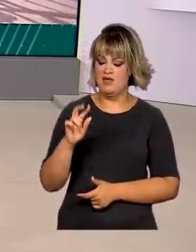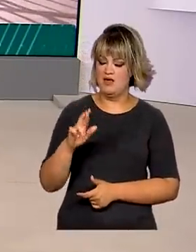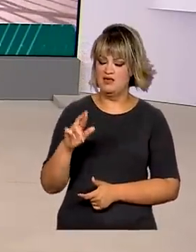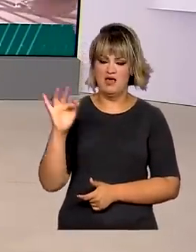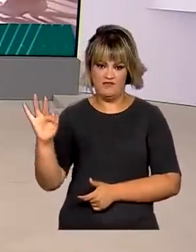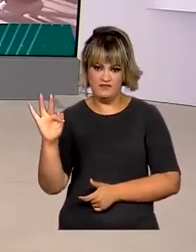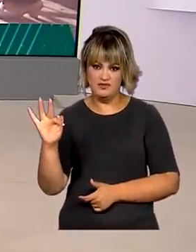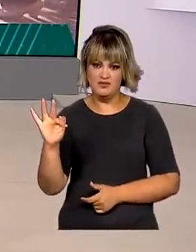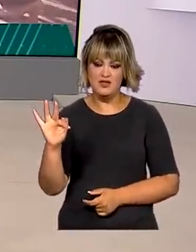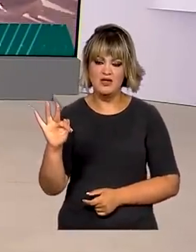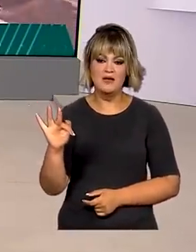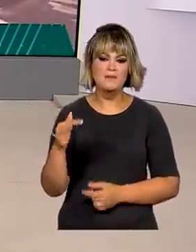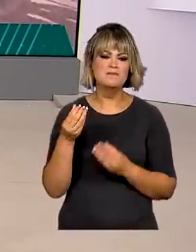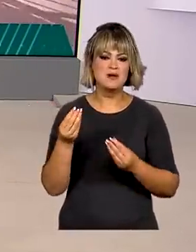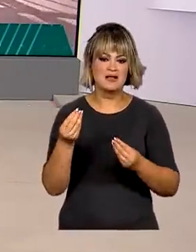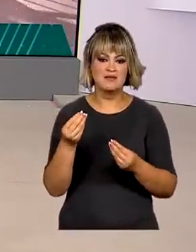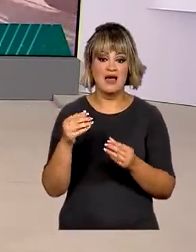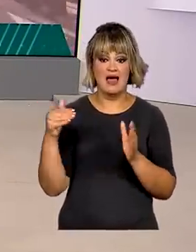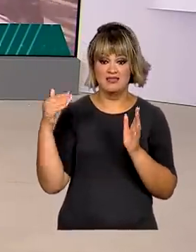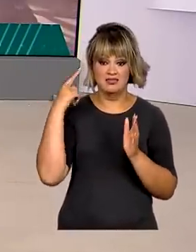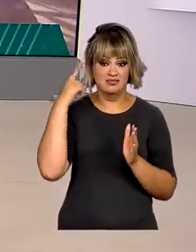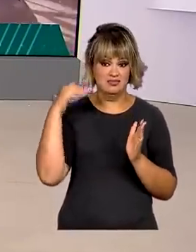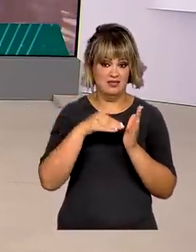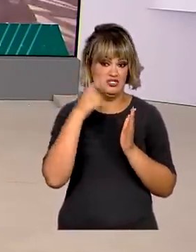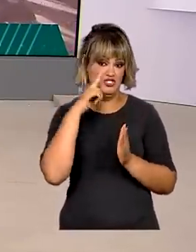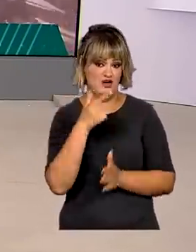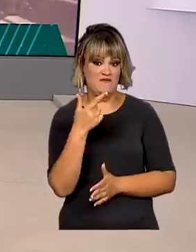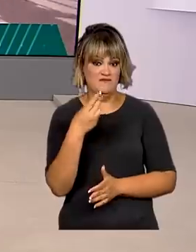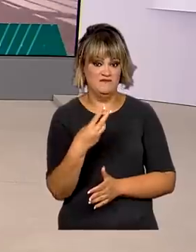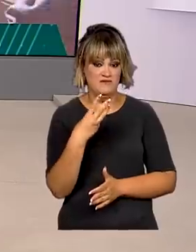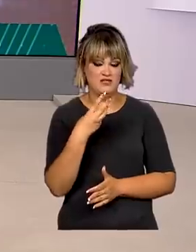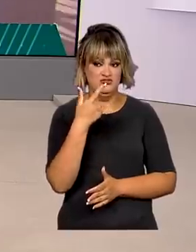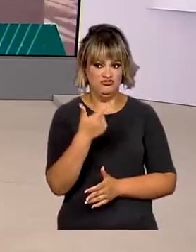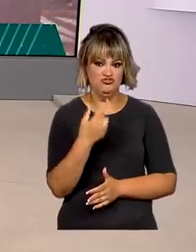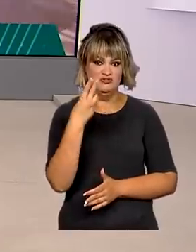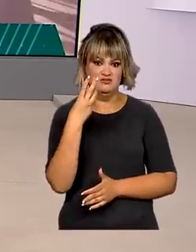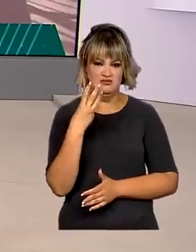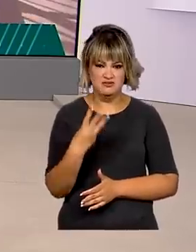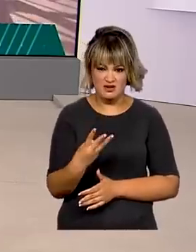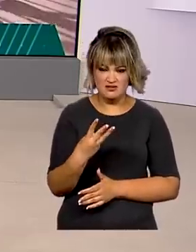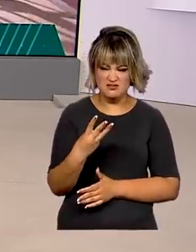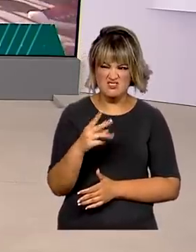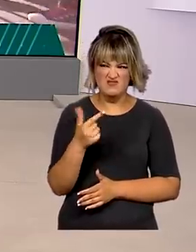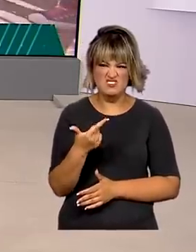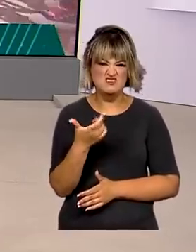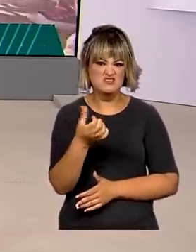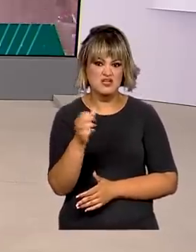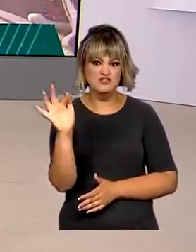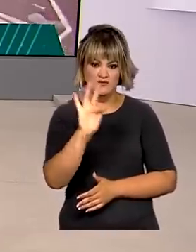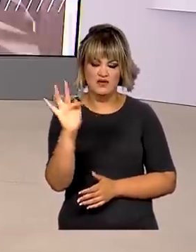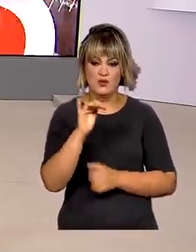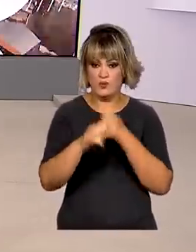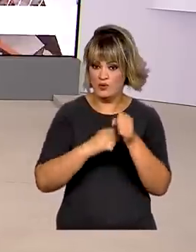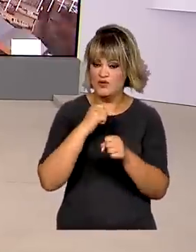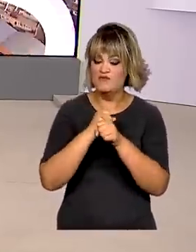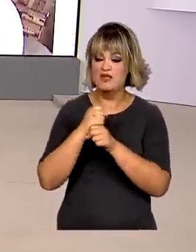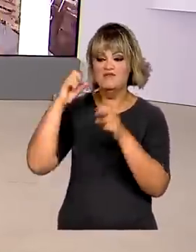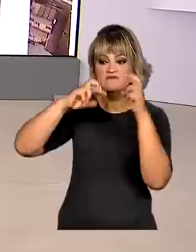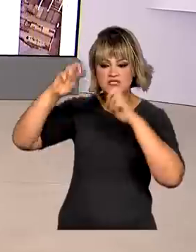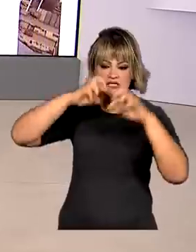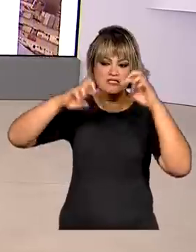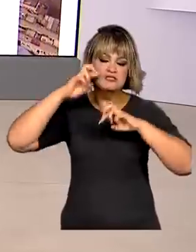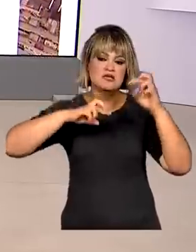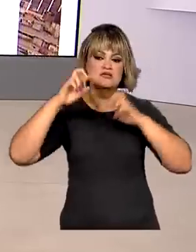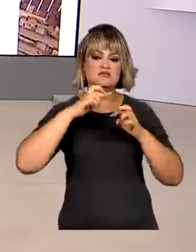Polícia Rodoviária Federal. Até o dia 26 de fevereiro de 2023, a fiscalização vai ter um aumento de